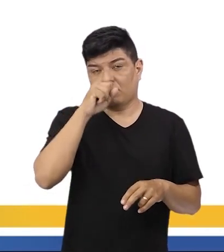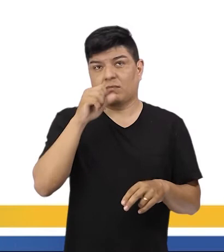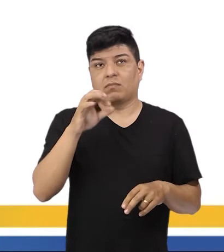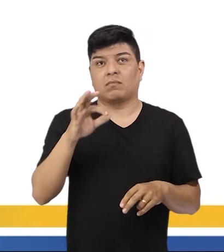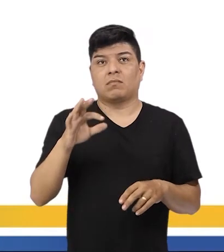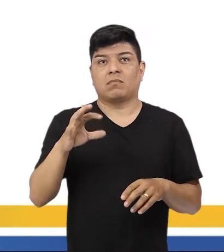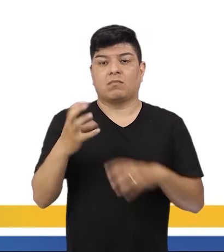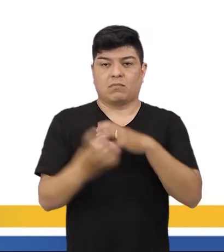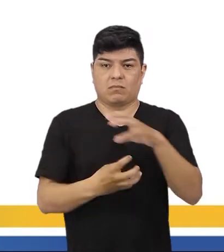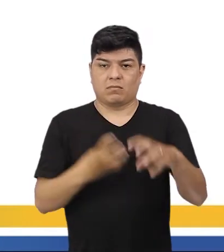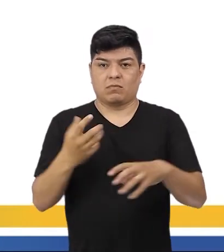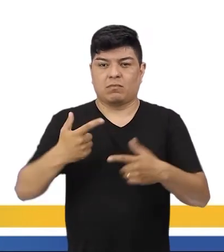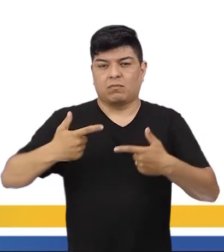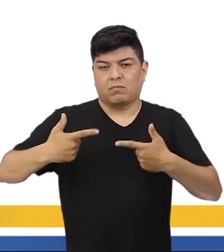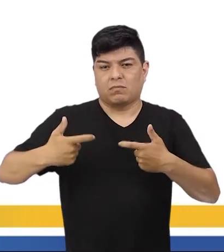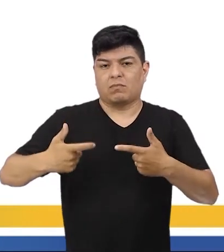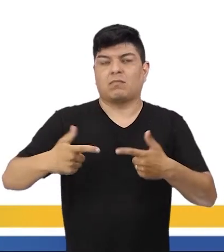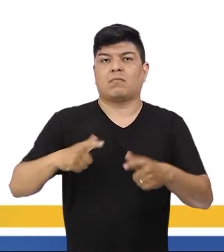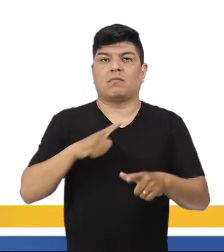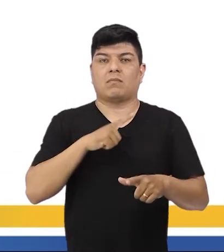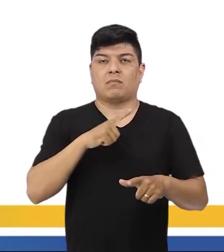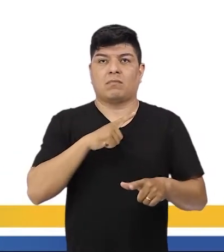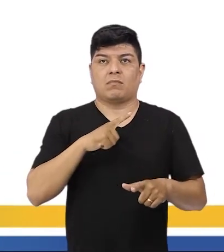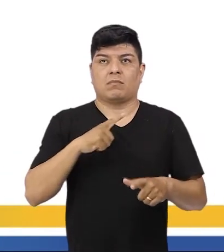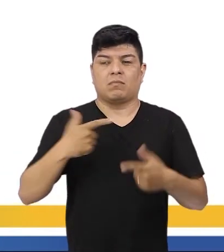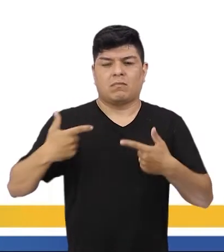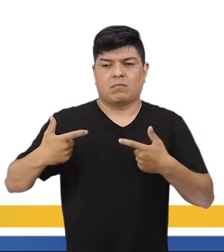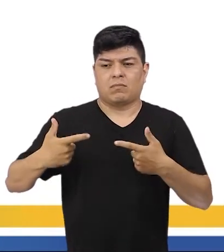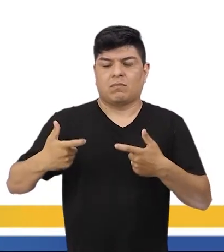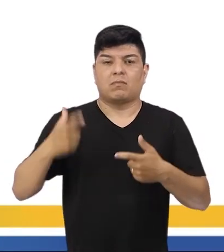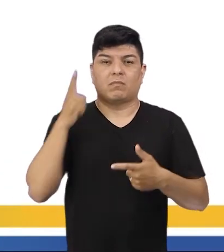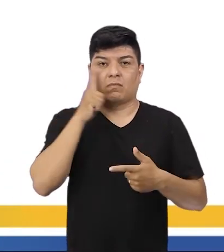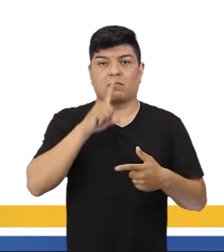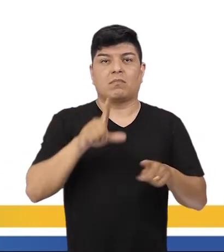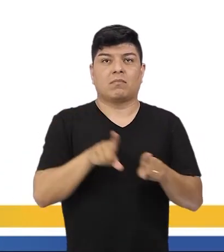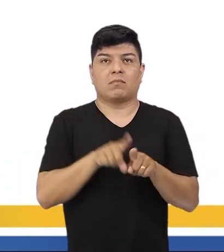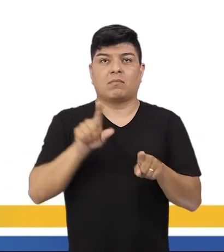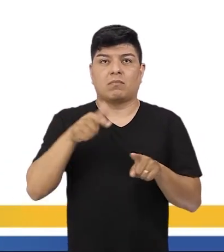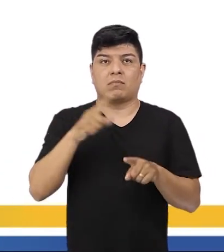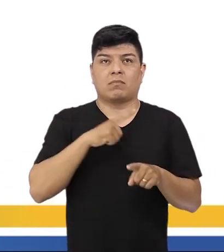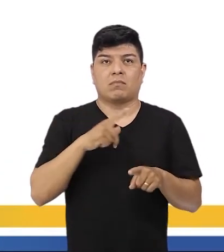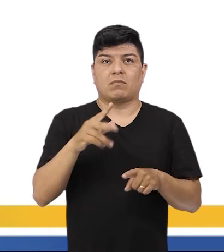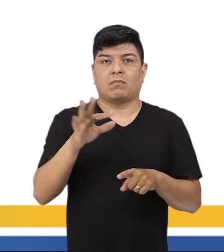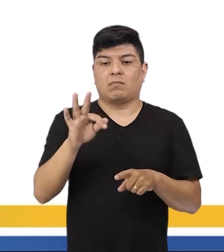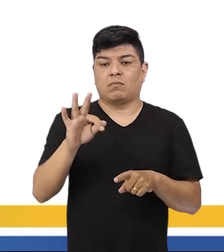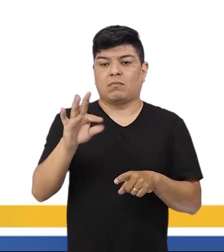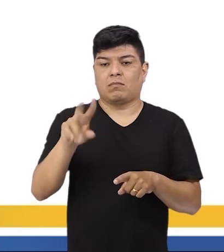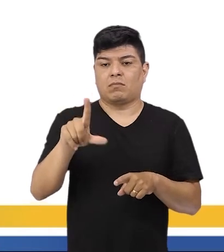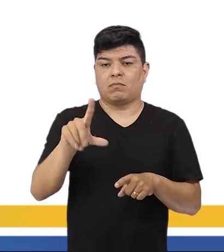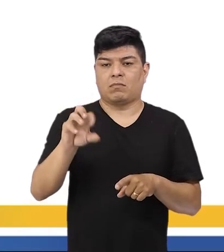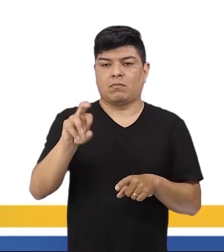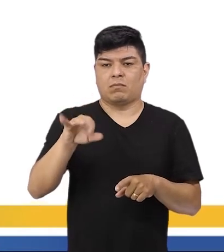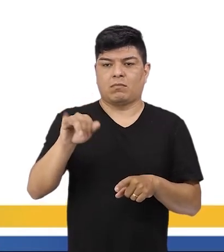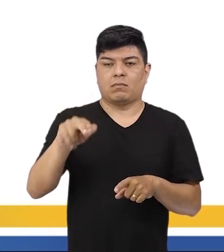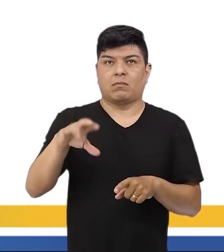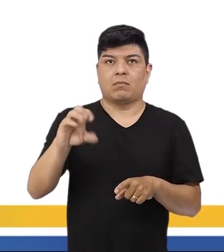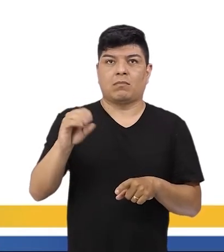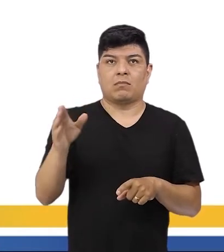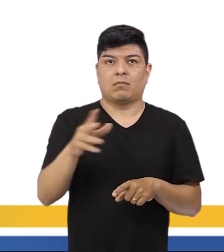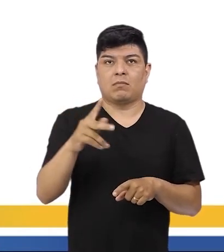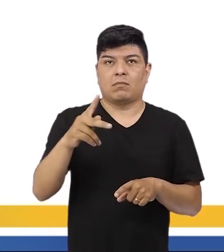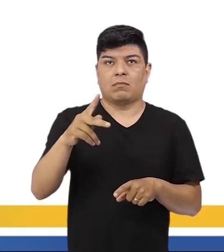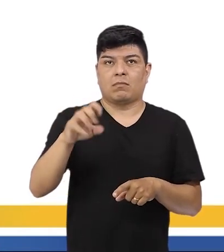Depois a gente tem uma revolta armada, esse é mesmo que ele vai combater, vai ganhar. Depois nós temos o Floriano Peixoto, que ele se alege, né?